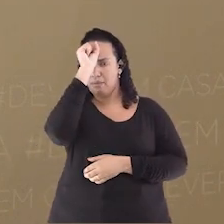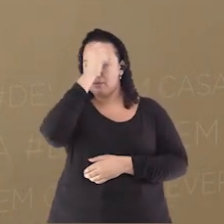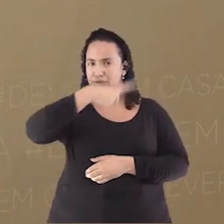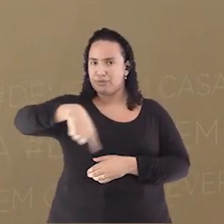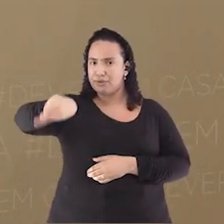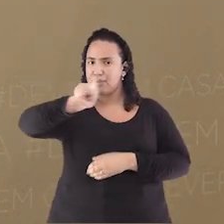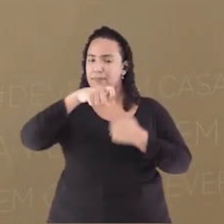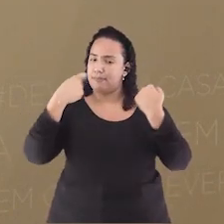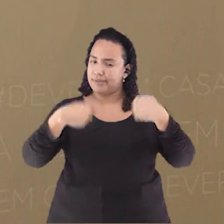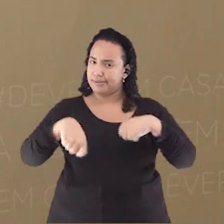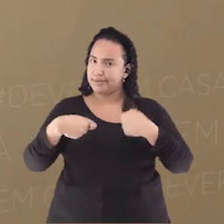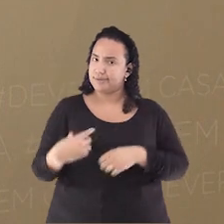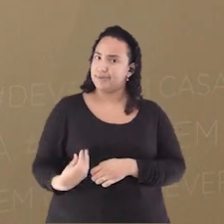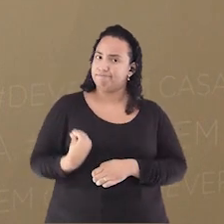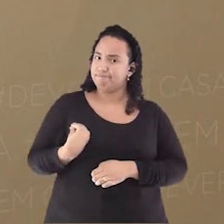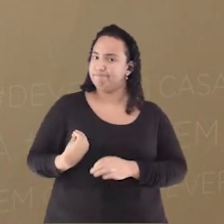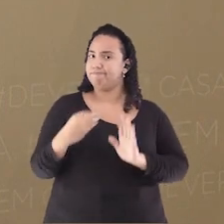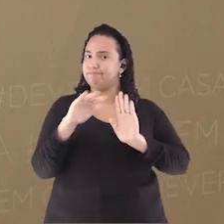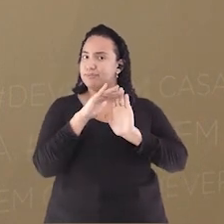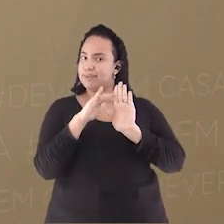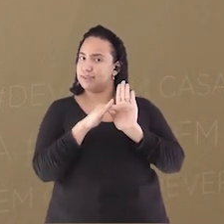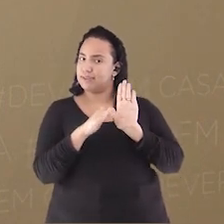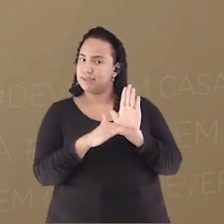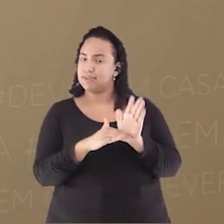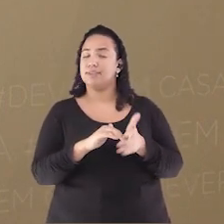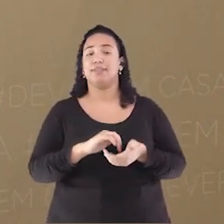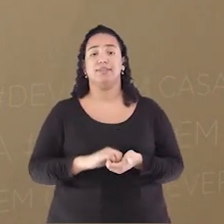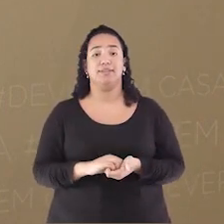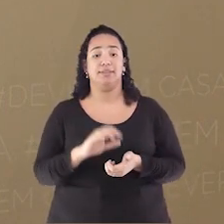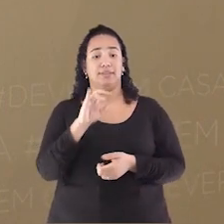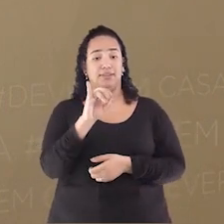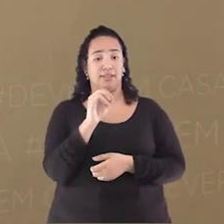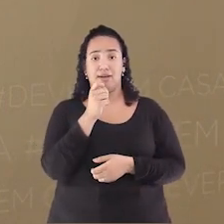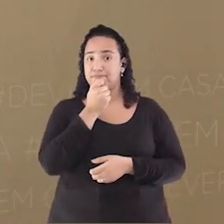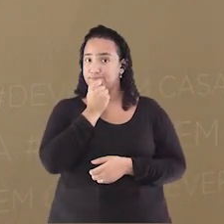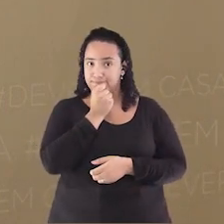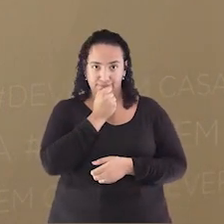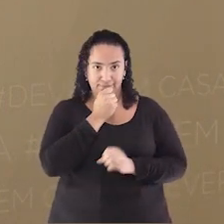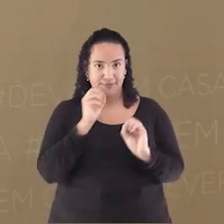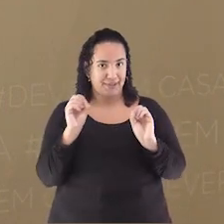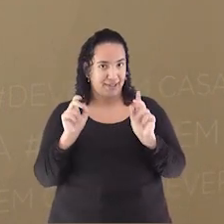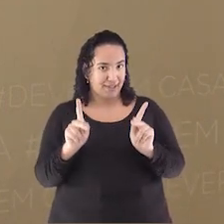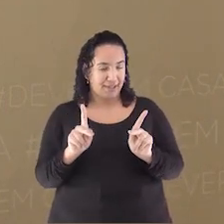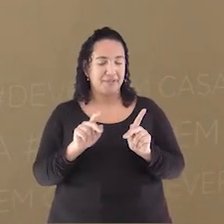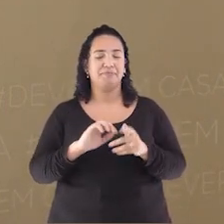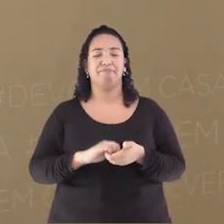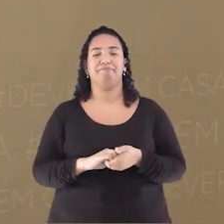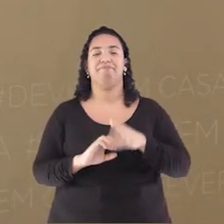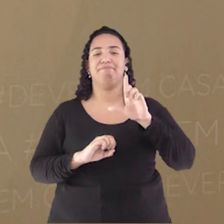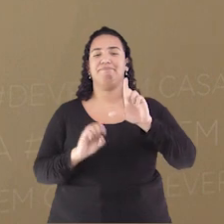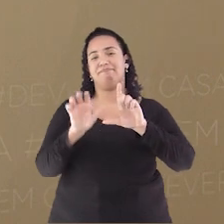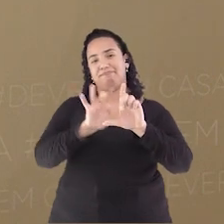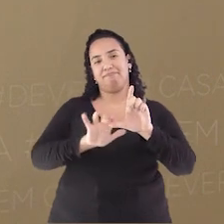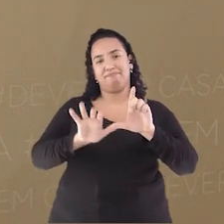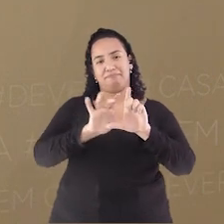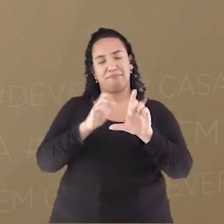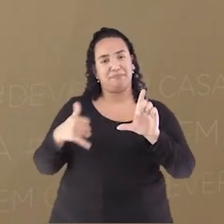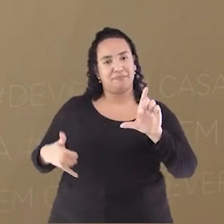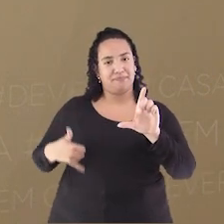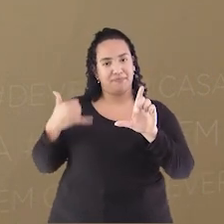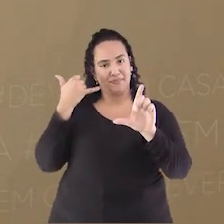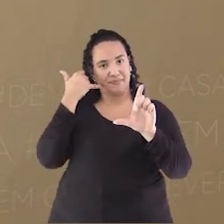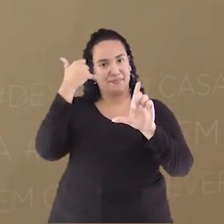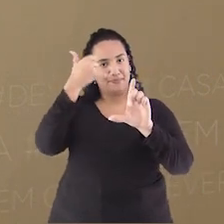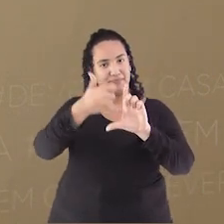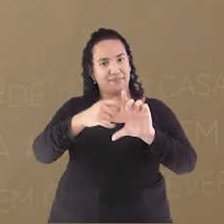precisa colocar Seu nome Na lista de chamada Caso ainda não o fez Aponte a câmera Do celular Para o